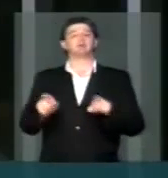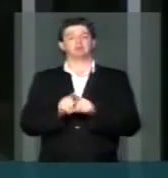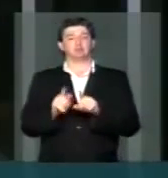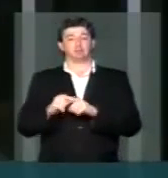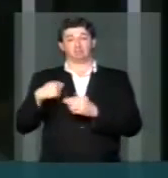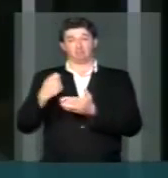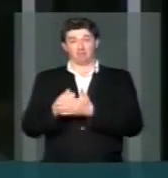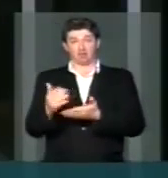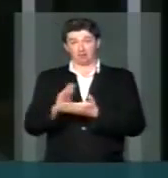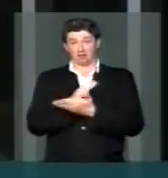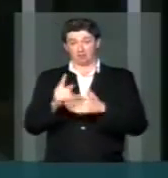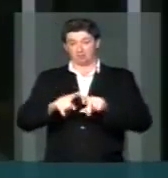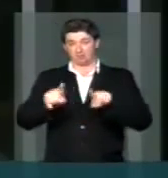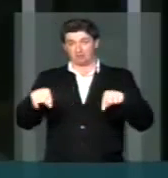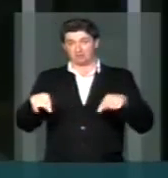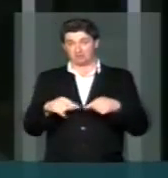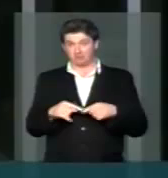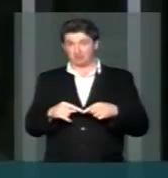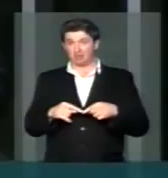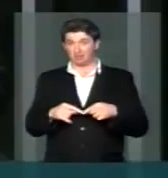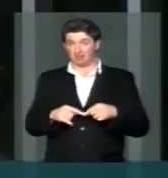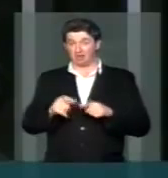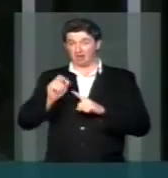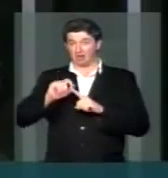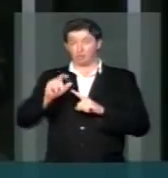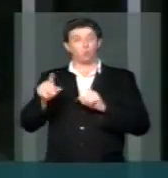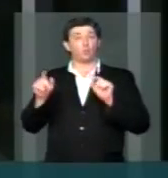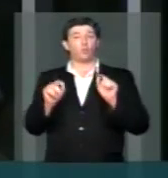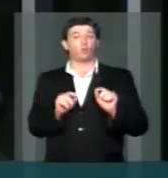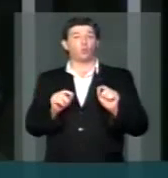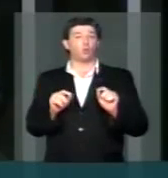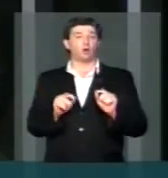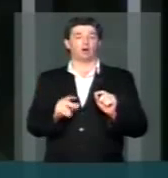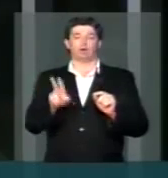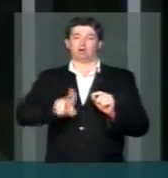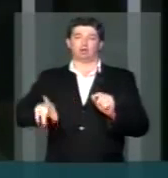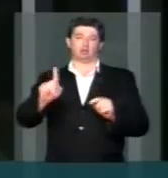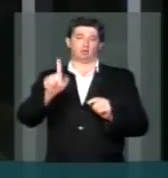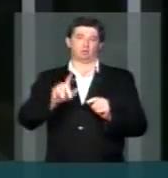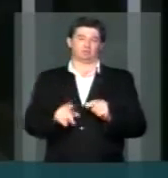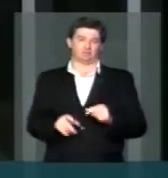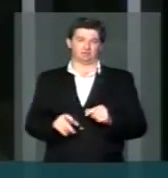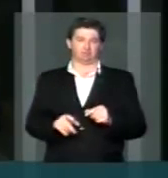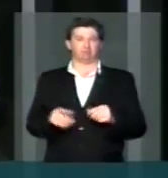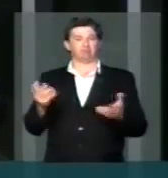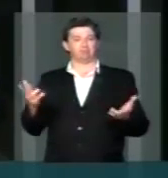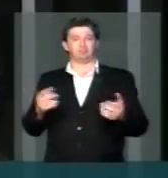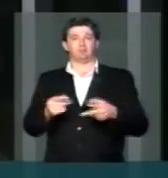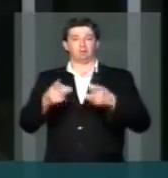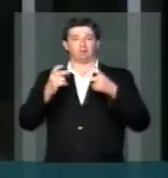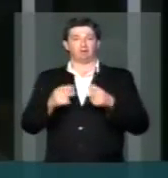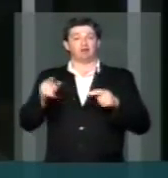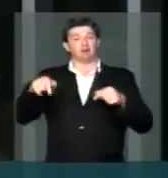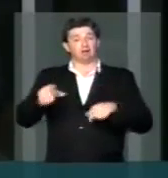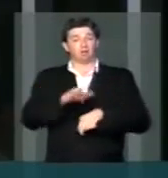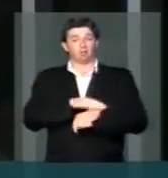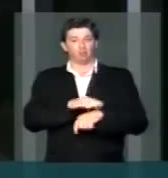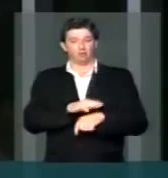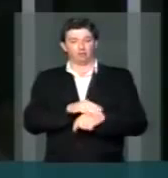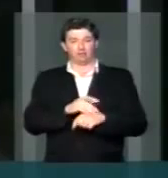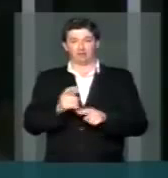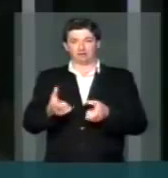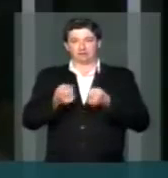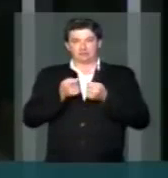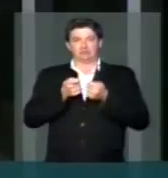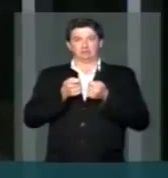pagamento de algumas salas de aluguel aonde não estão sendo utilizadas. Então, veja só, é o momento de retrair os